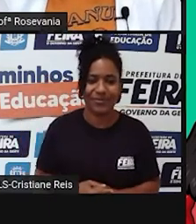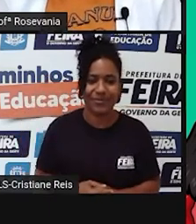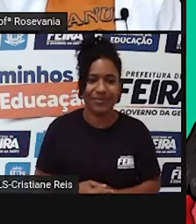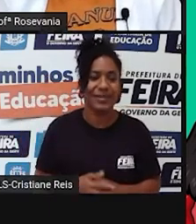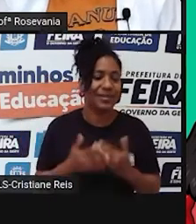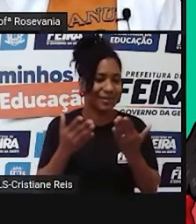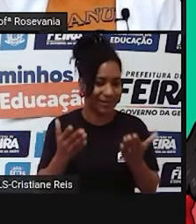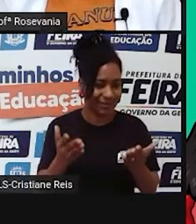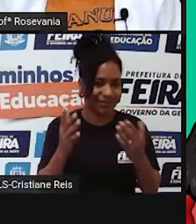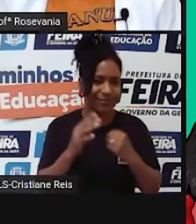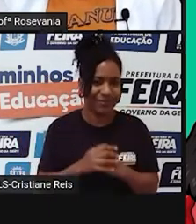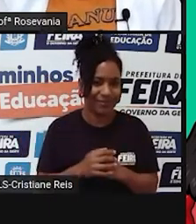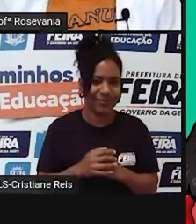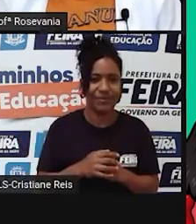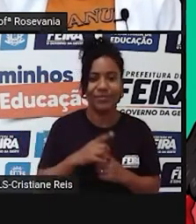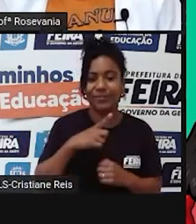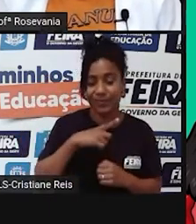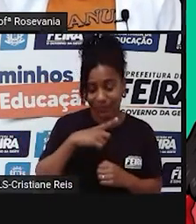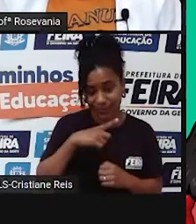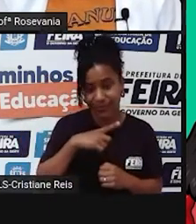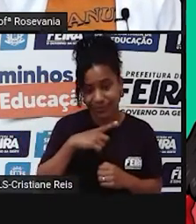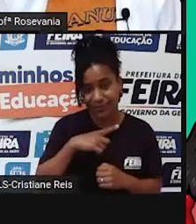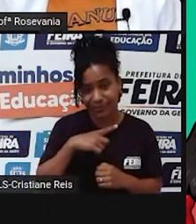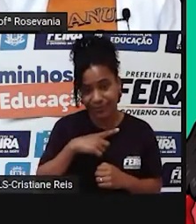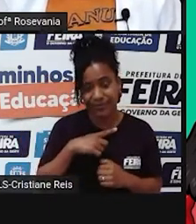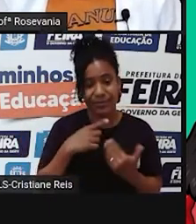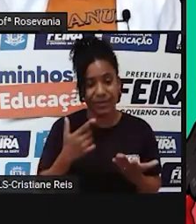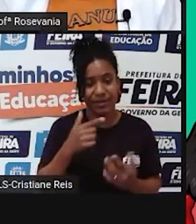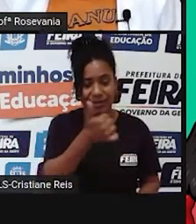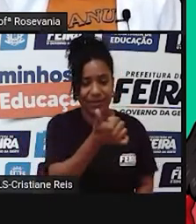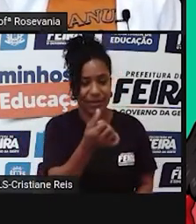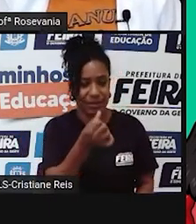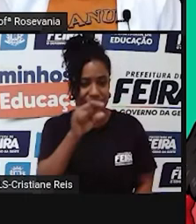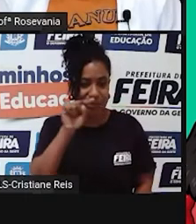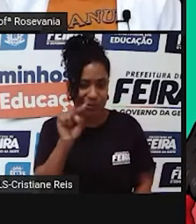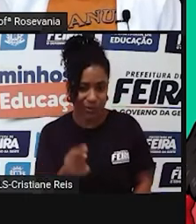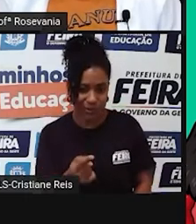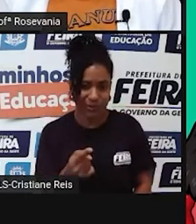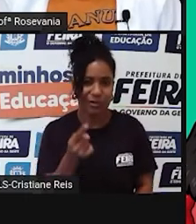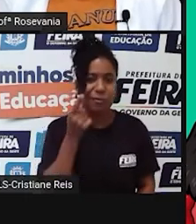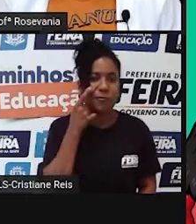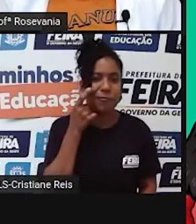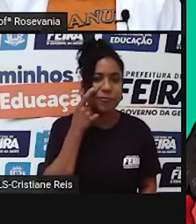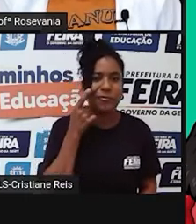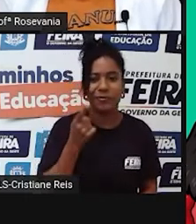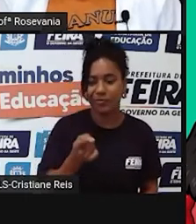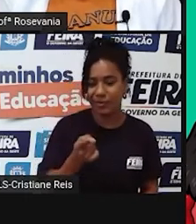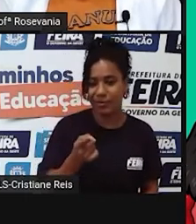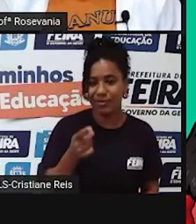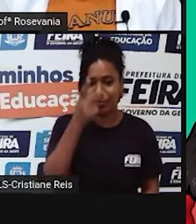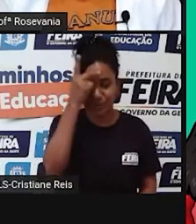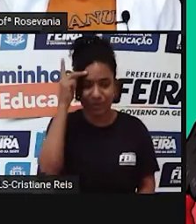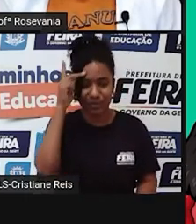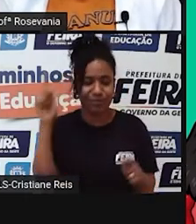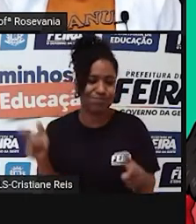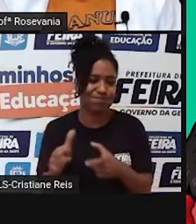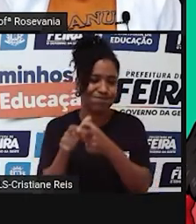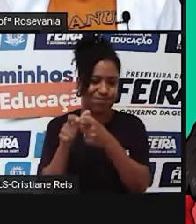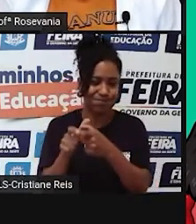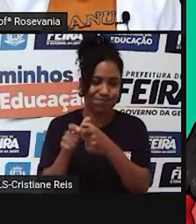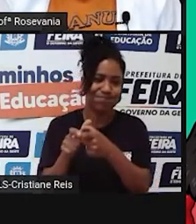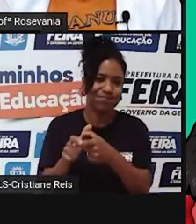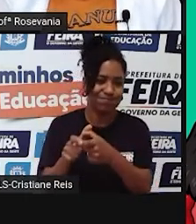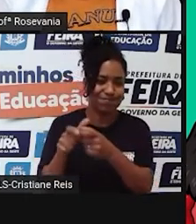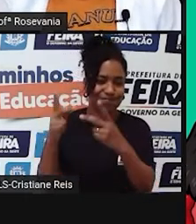Que você, apesar de ter esses 16 milhões, você percebe que a população, ela está melhor, um pouquinho